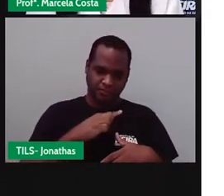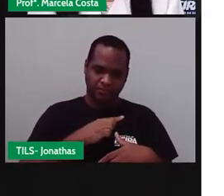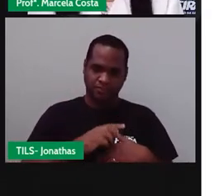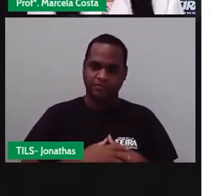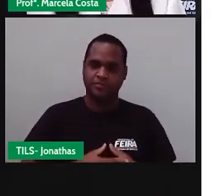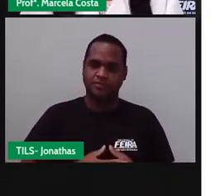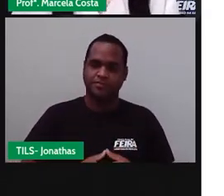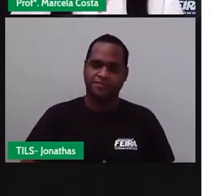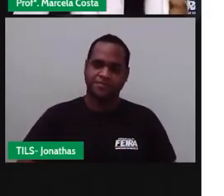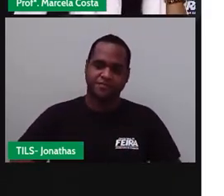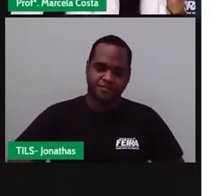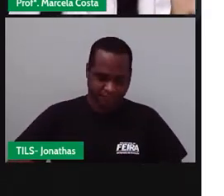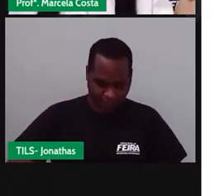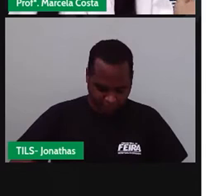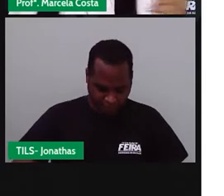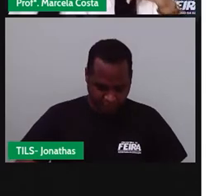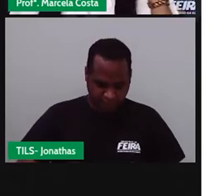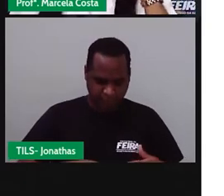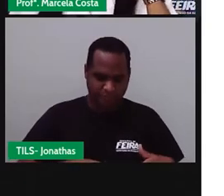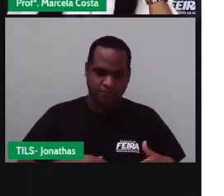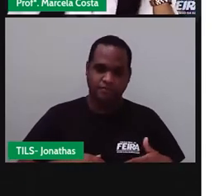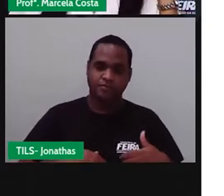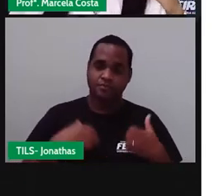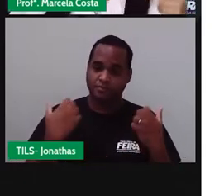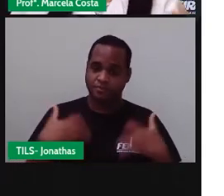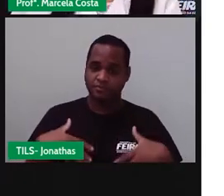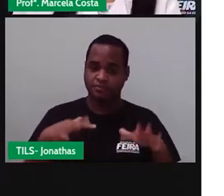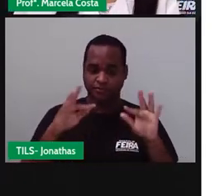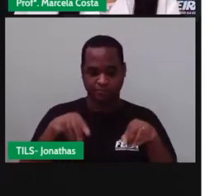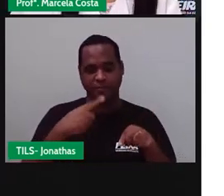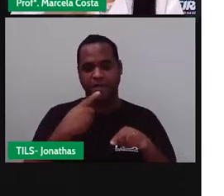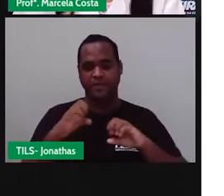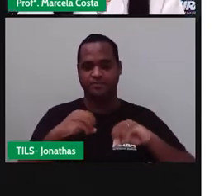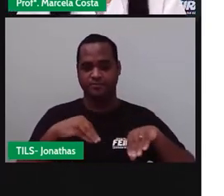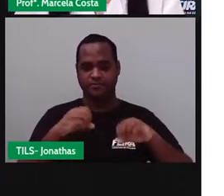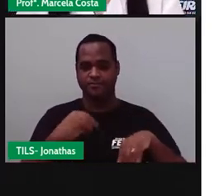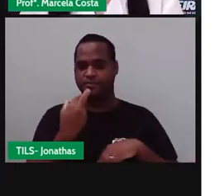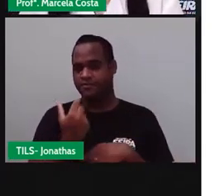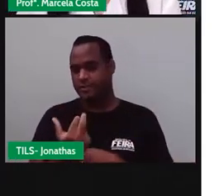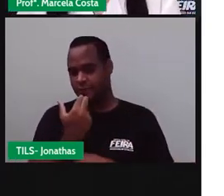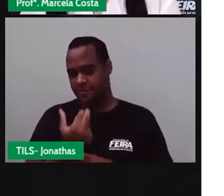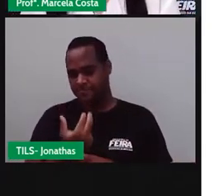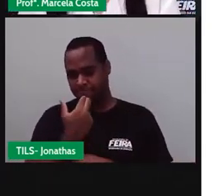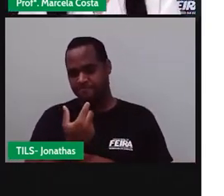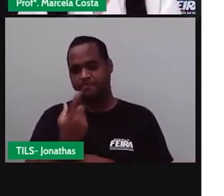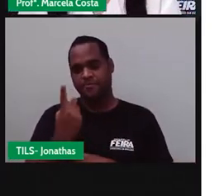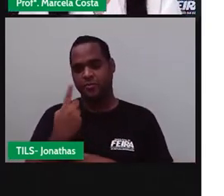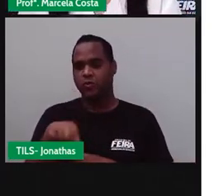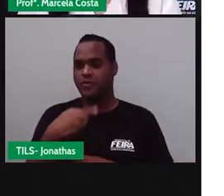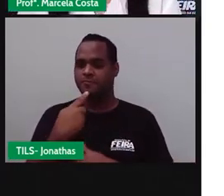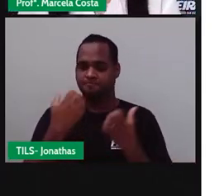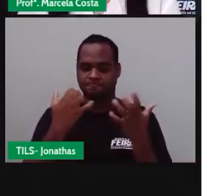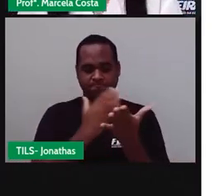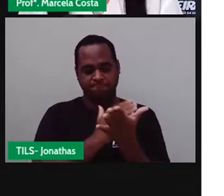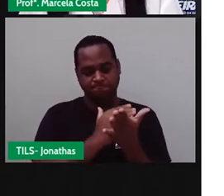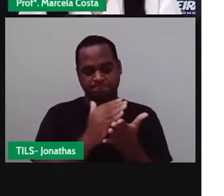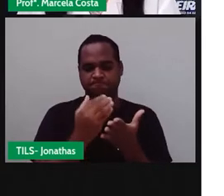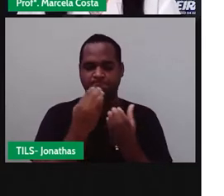Então, criançada, lá na nossa última aula, que foi aula de linguagem, a gente já começou a falar um pouco sobre